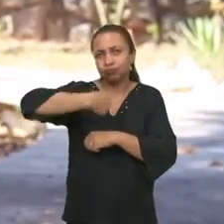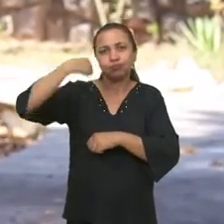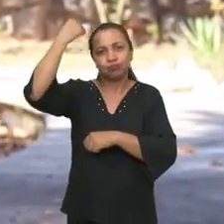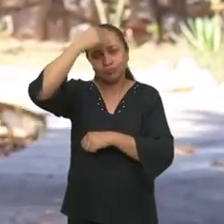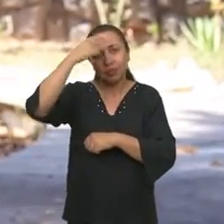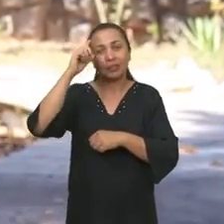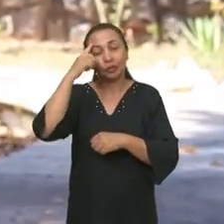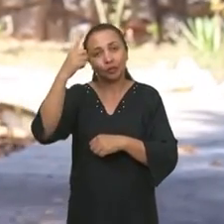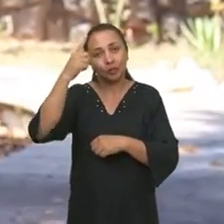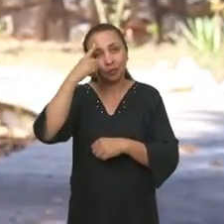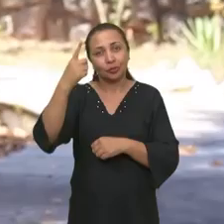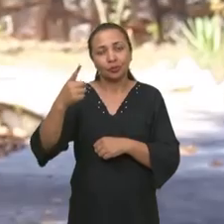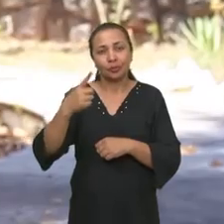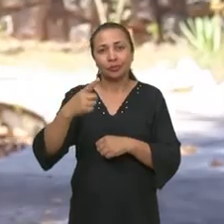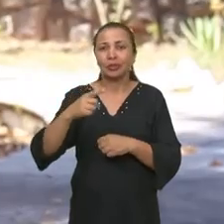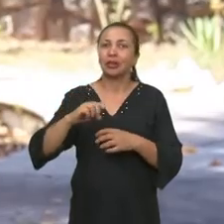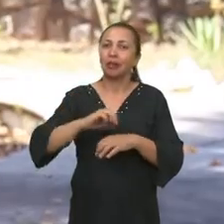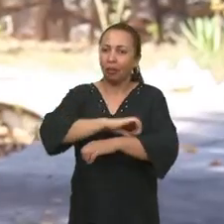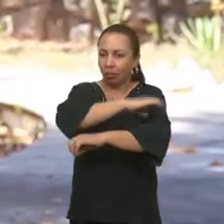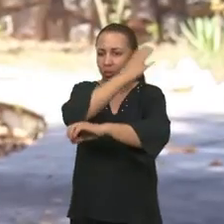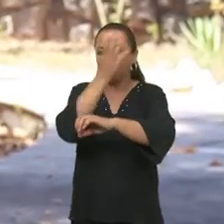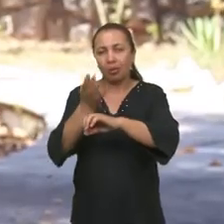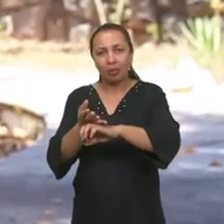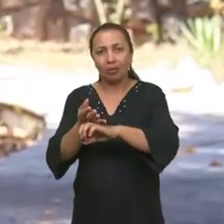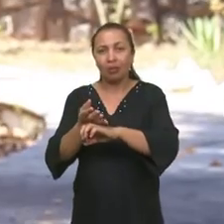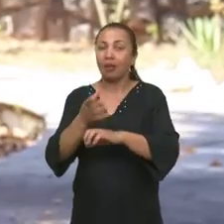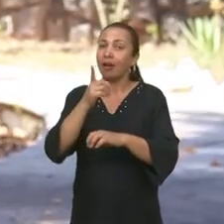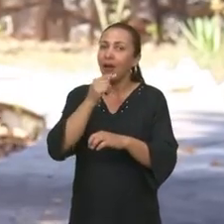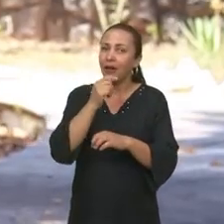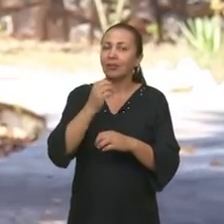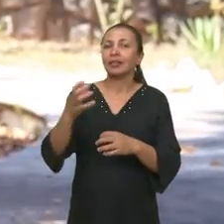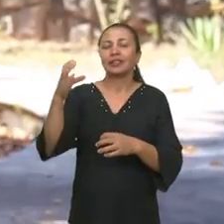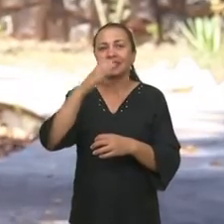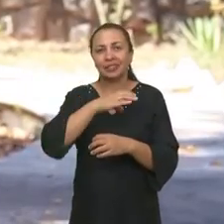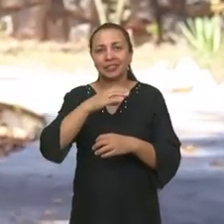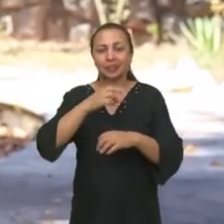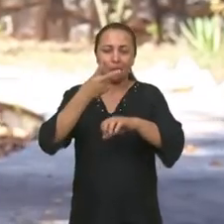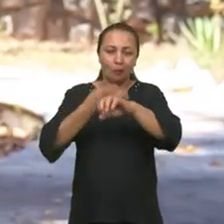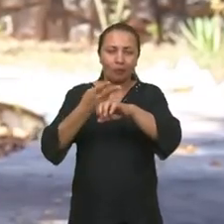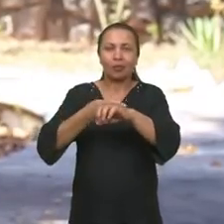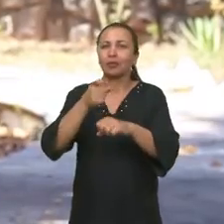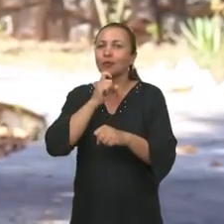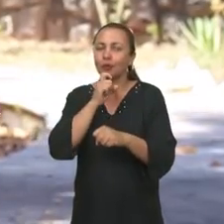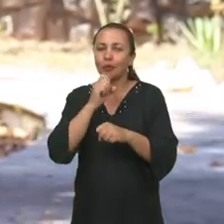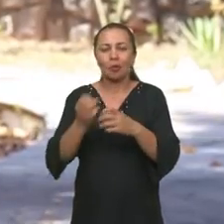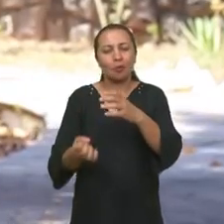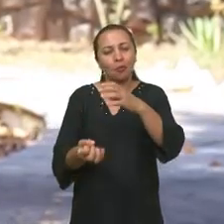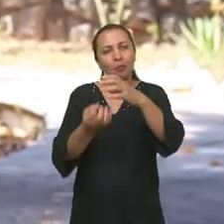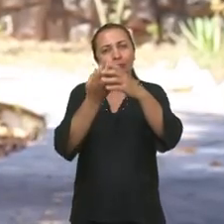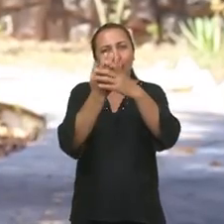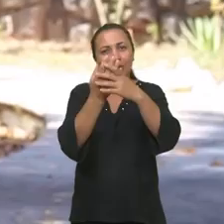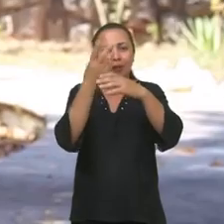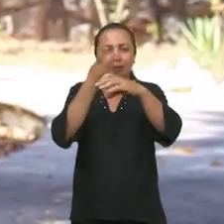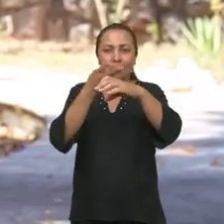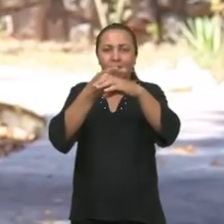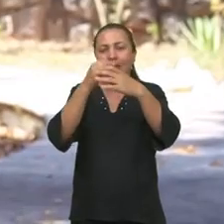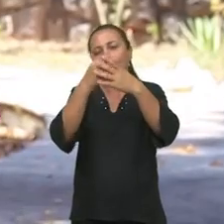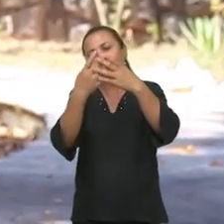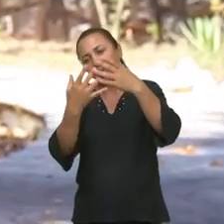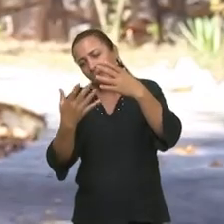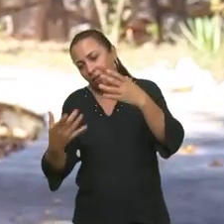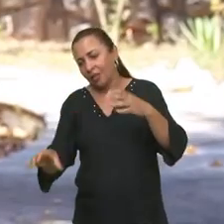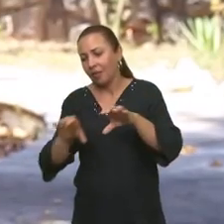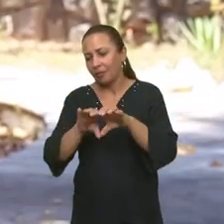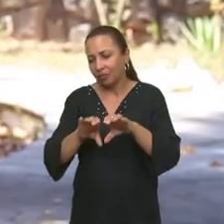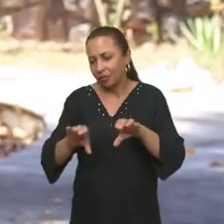diferença de gradiente. a água vai estar quente e o vidro vai estar frio. E aí, por esse gradiente de temperatura, a água evapora, bate no